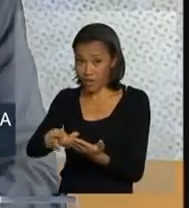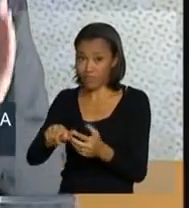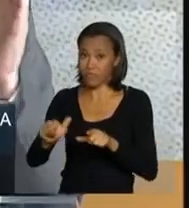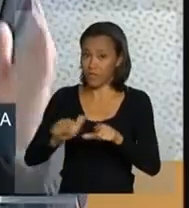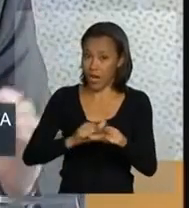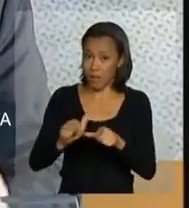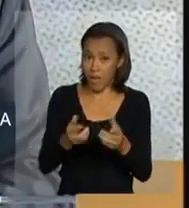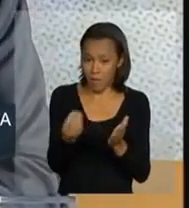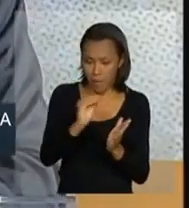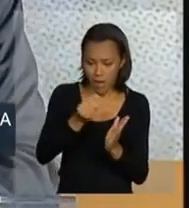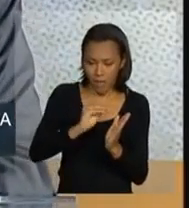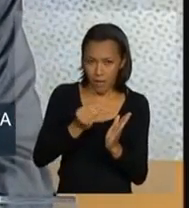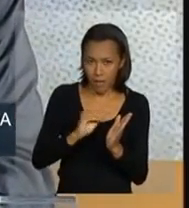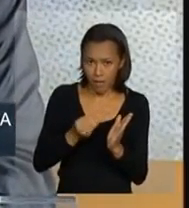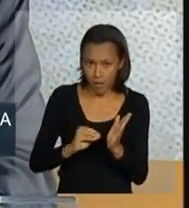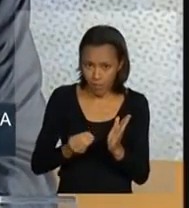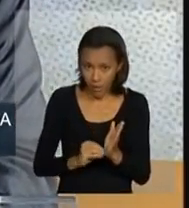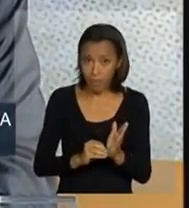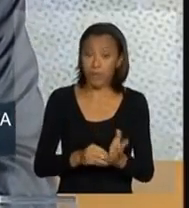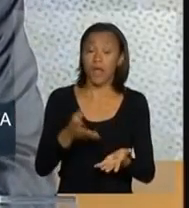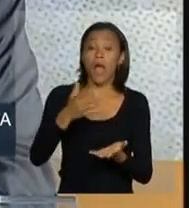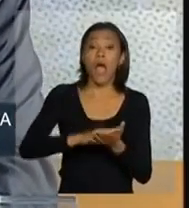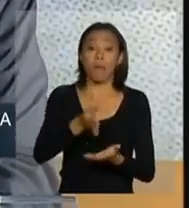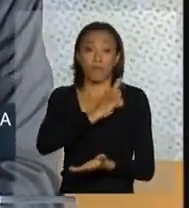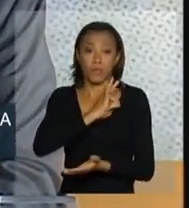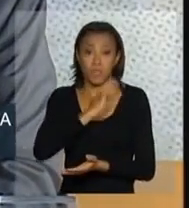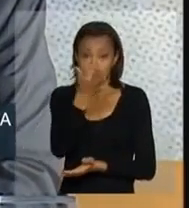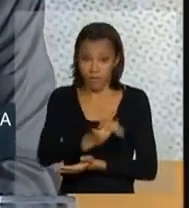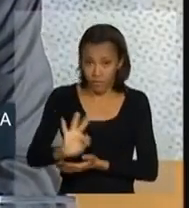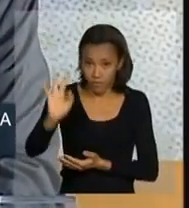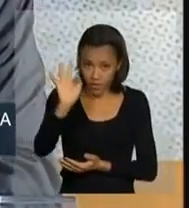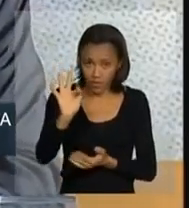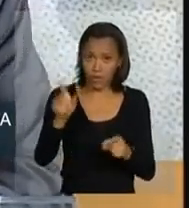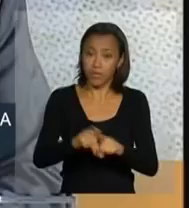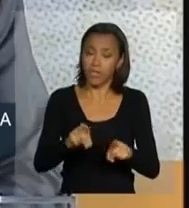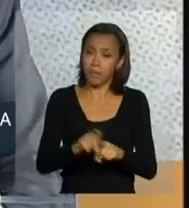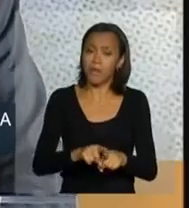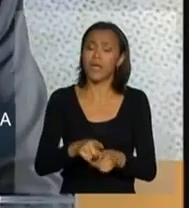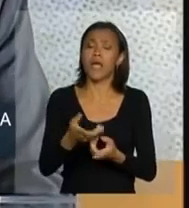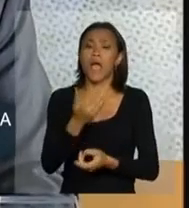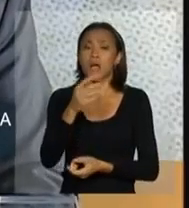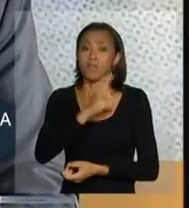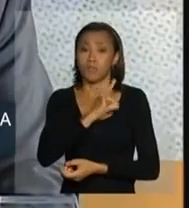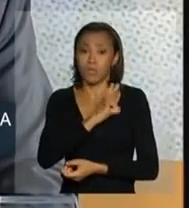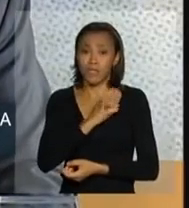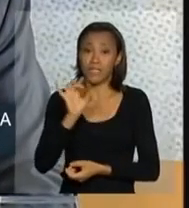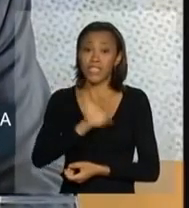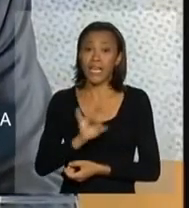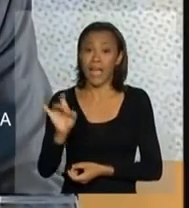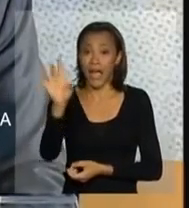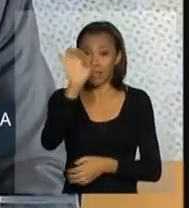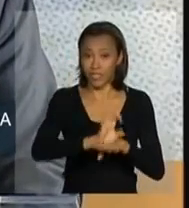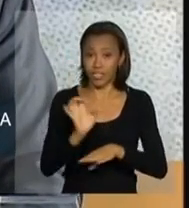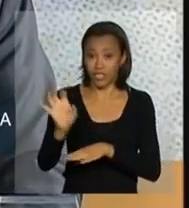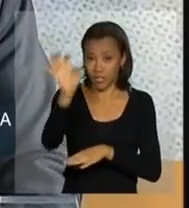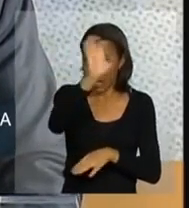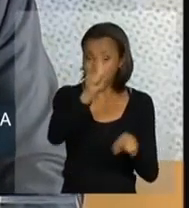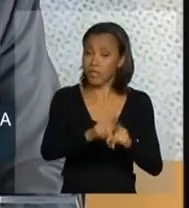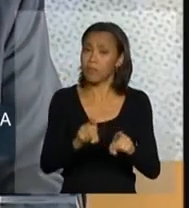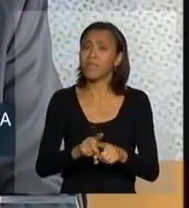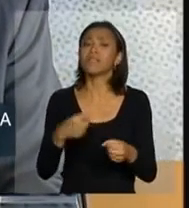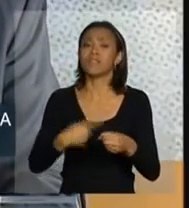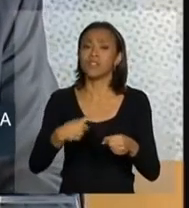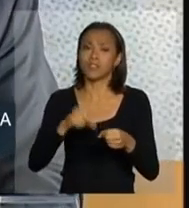período. O Departamento de Polícia Rodoviária Federal, as Polícias Civil e Militar dos Estados, as Guardas Municipais,